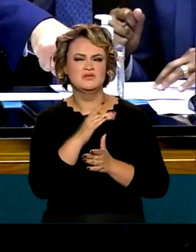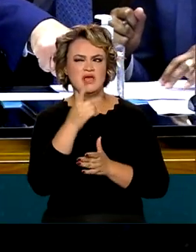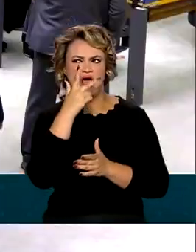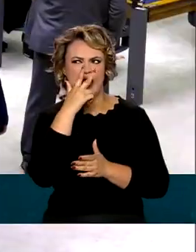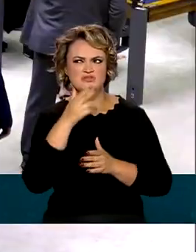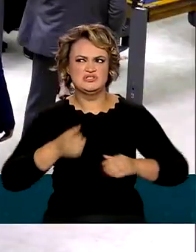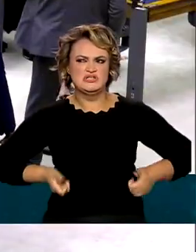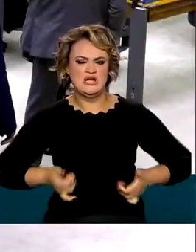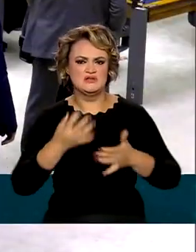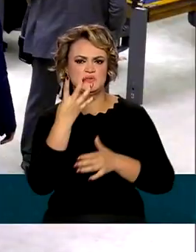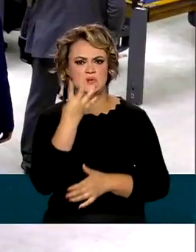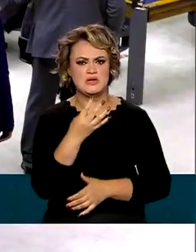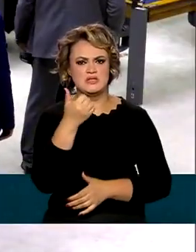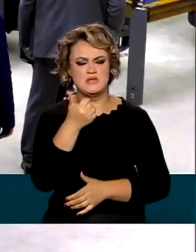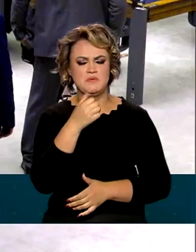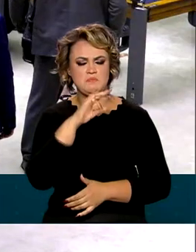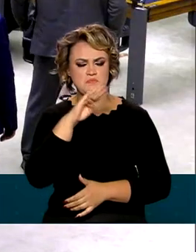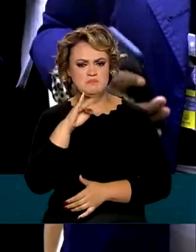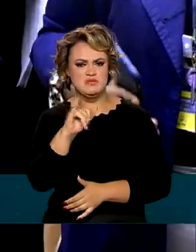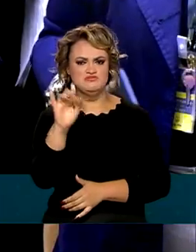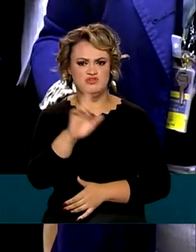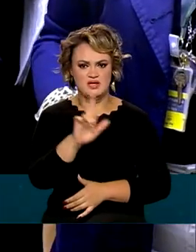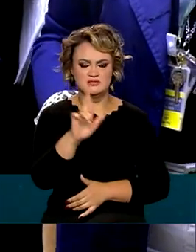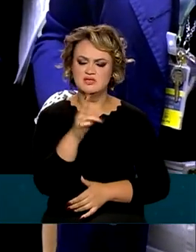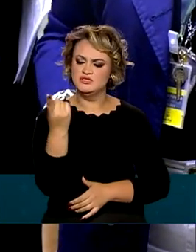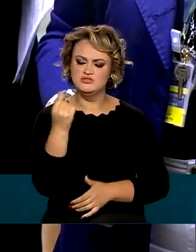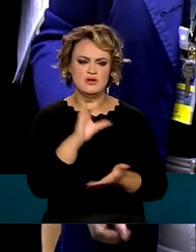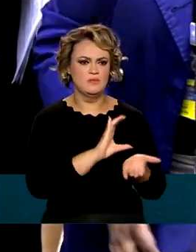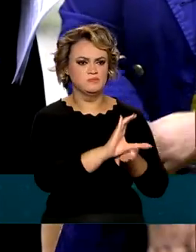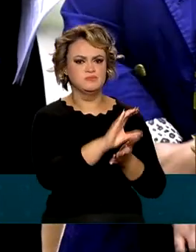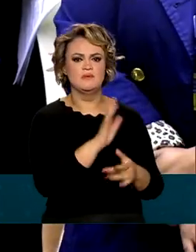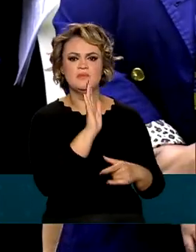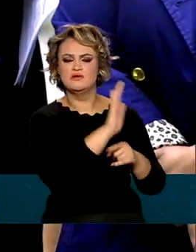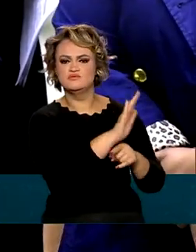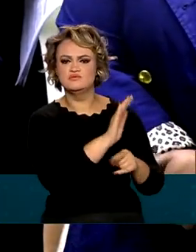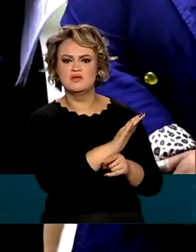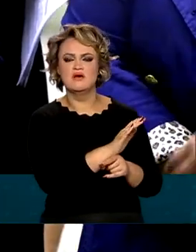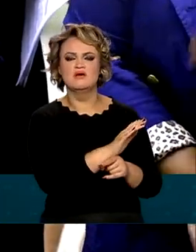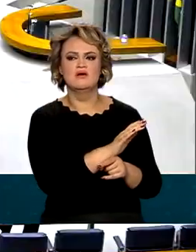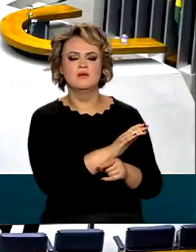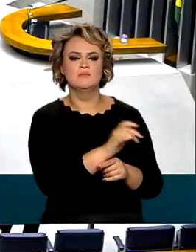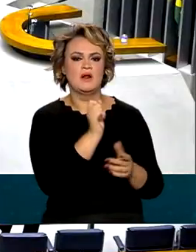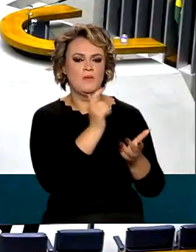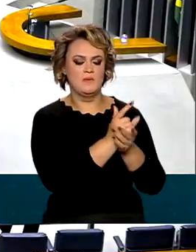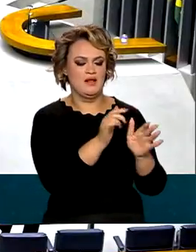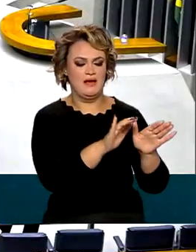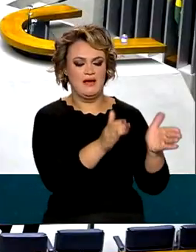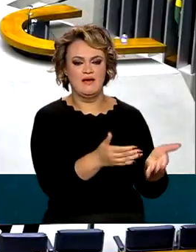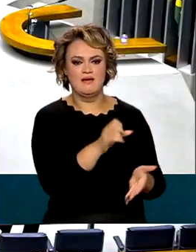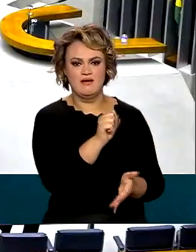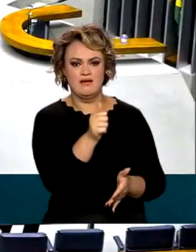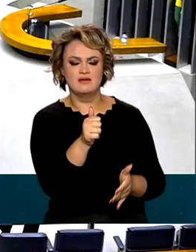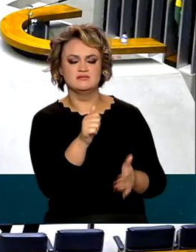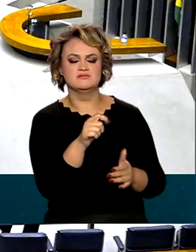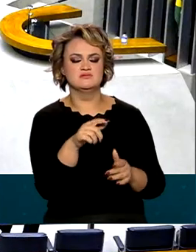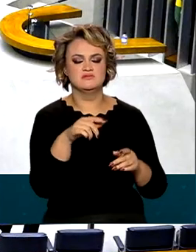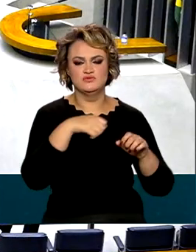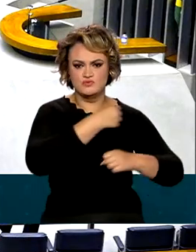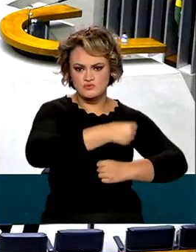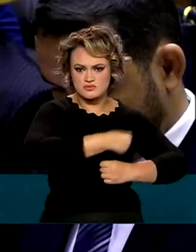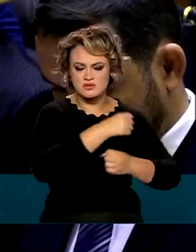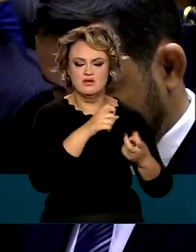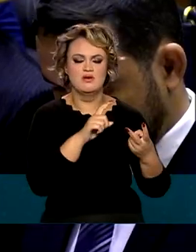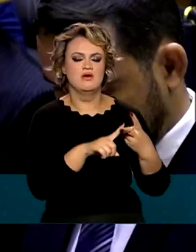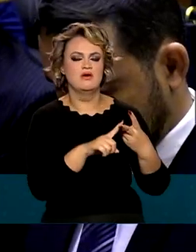41 bilhões de reais. Os recursos serão utilizados para a expansão da ajuda para a compra do gás de cozinha, aumento e também